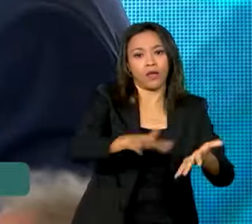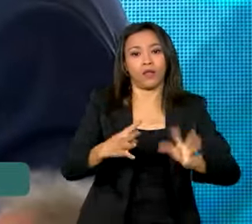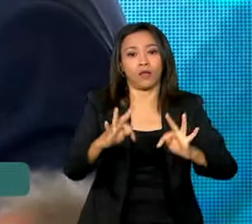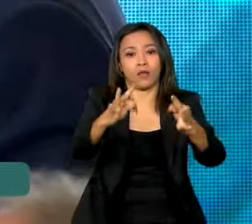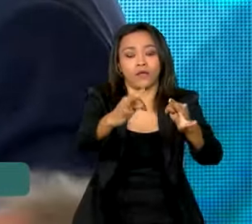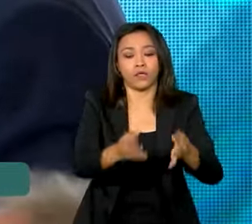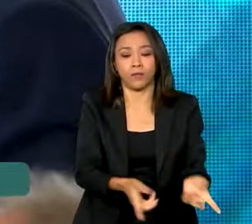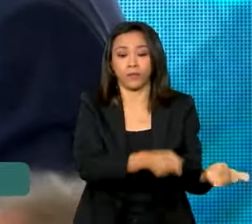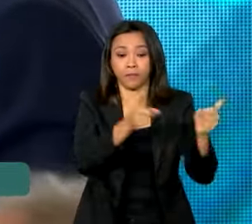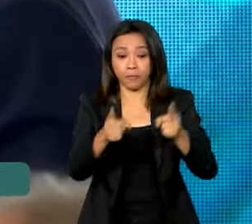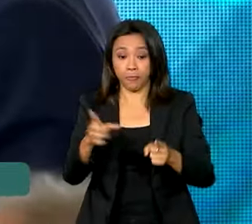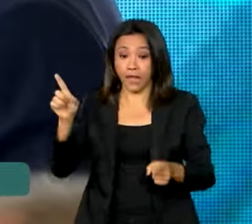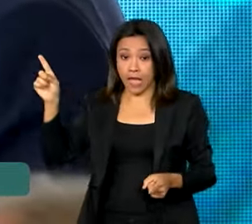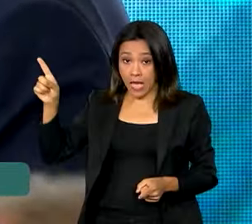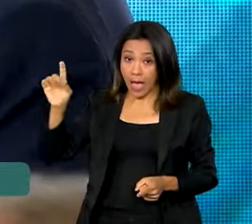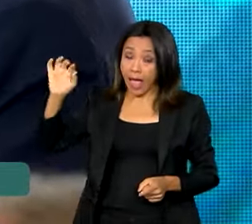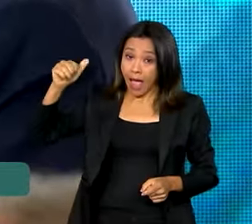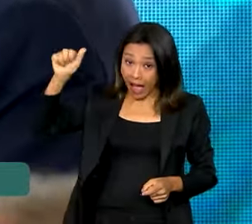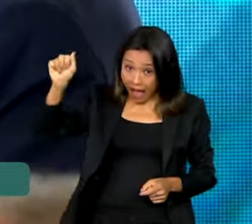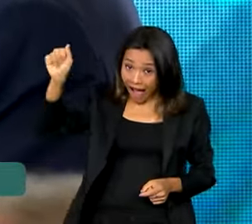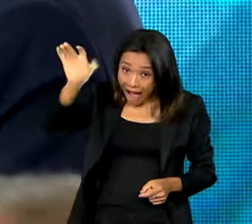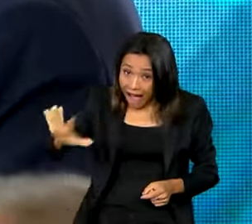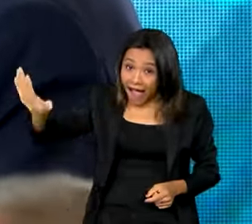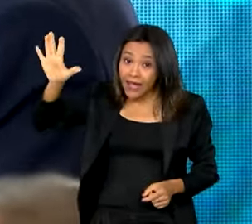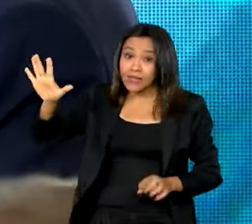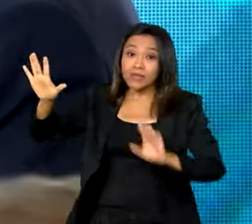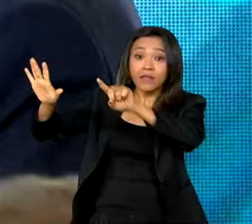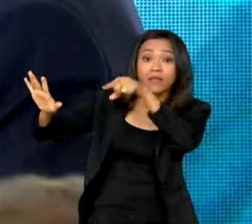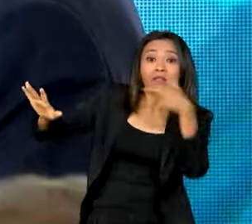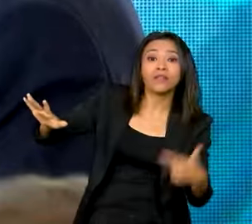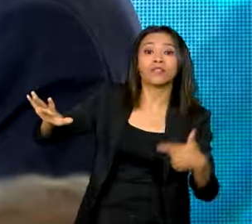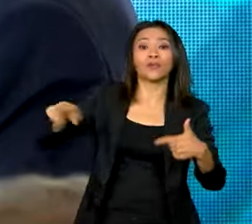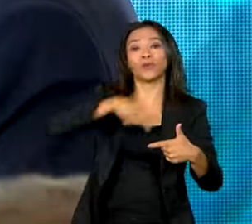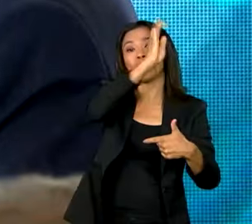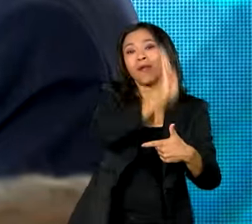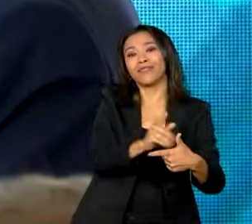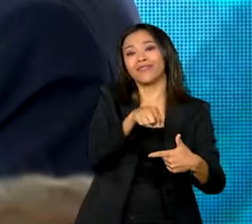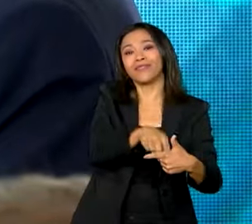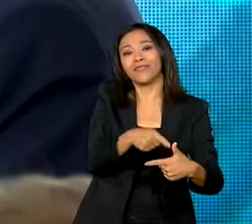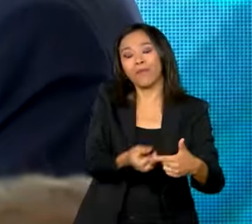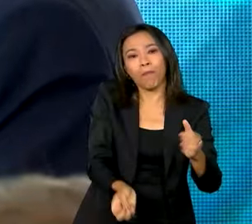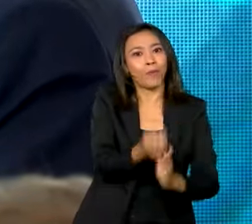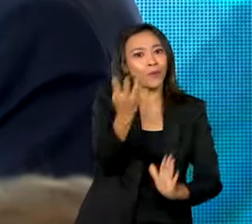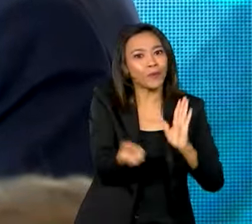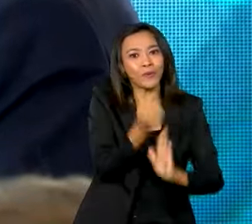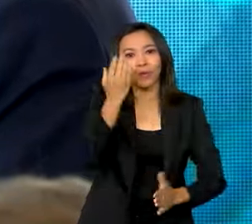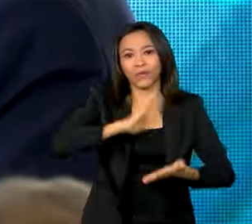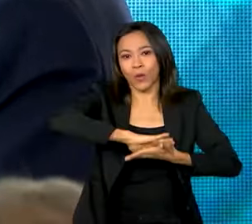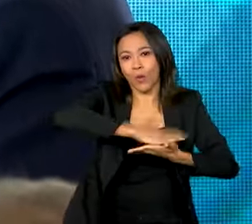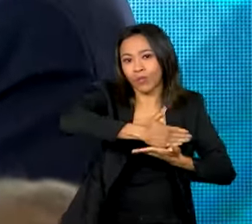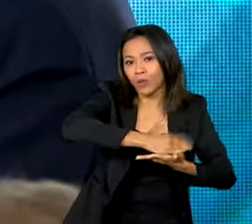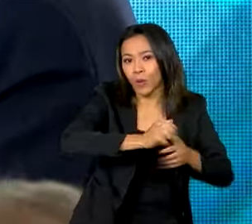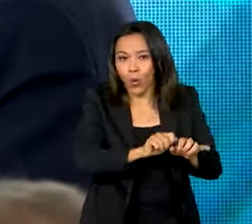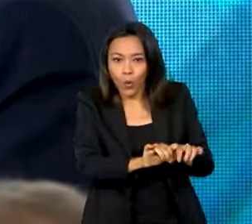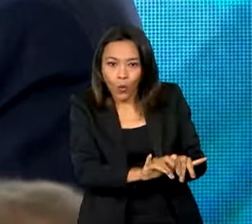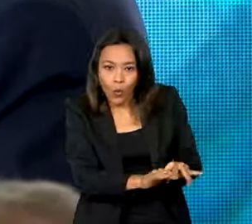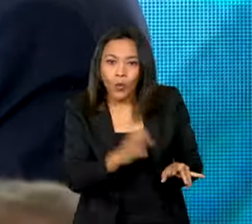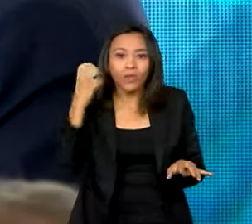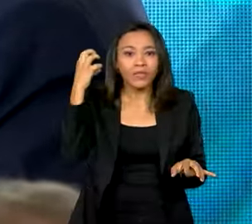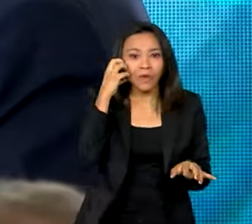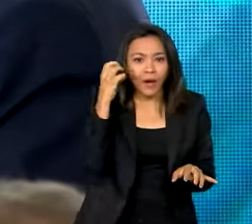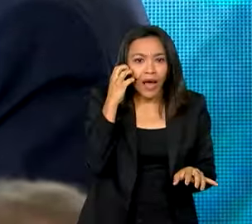depois da Ásia, somos o país que mais produz telefones celulares e computadores. Mas para nós